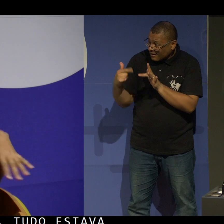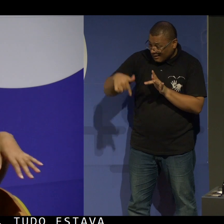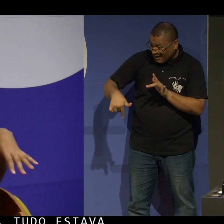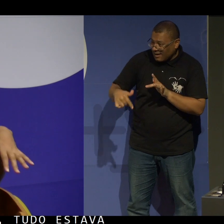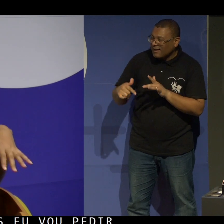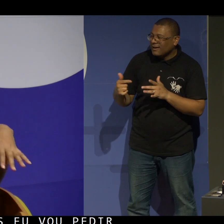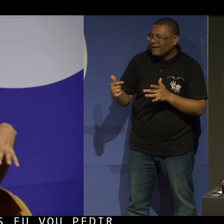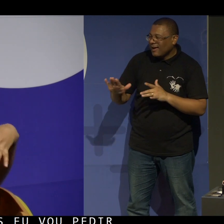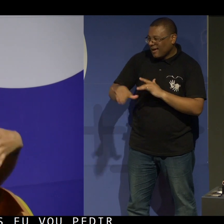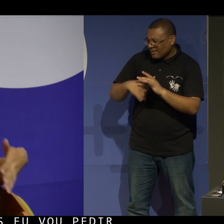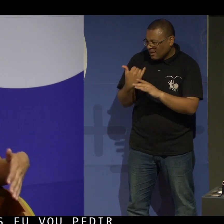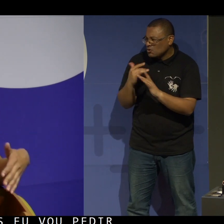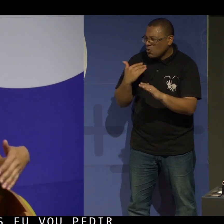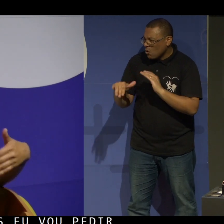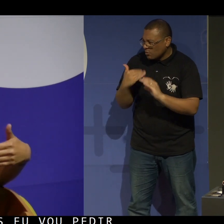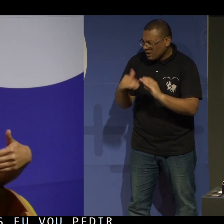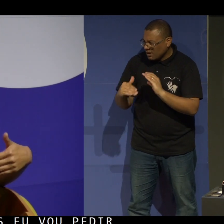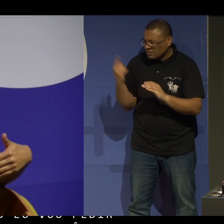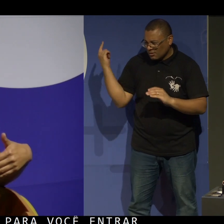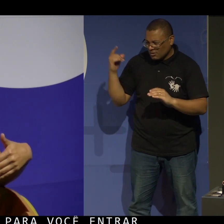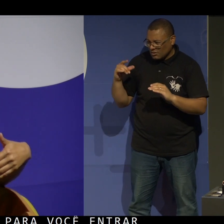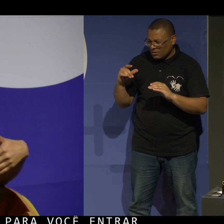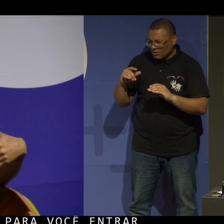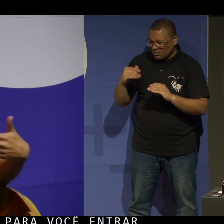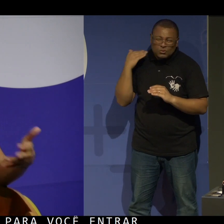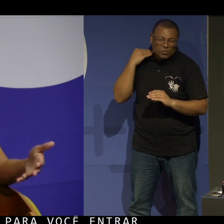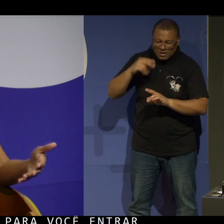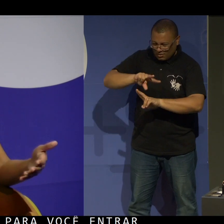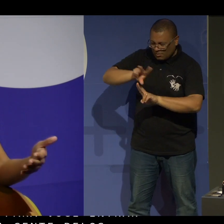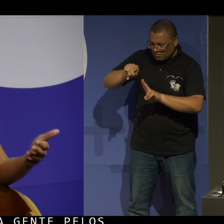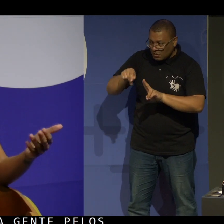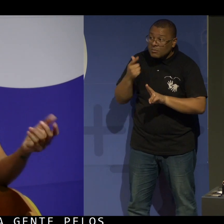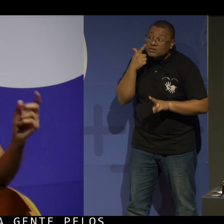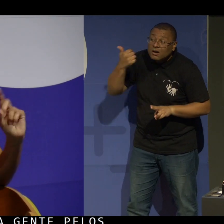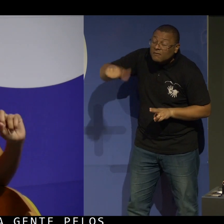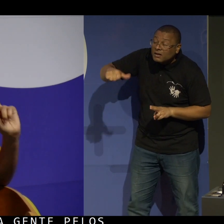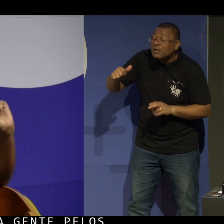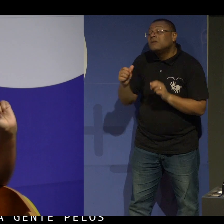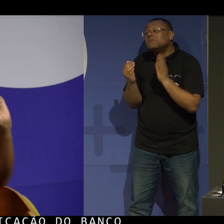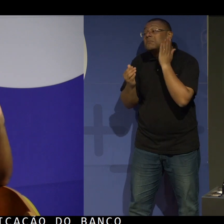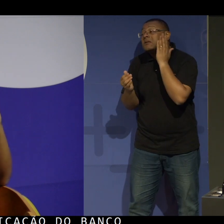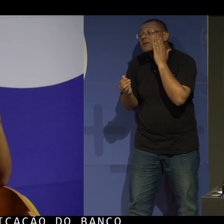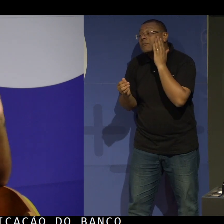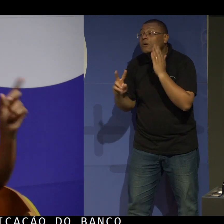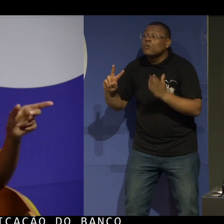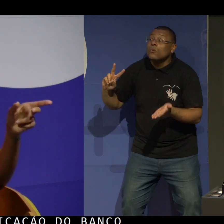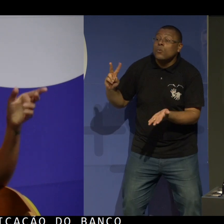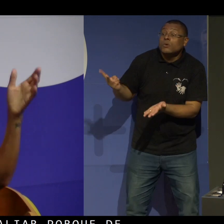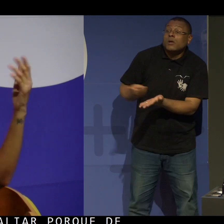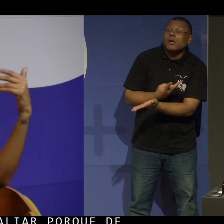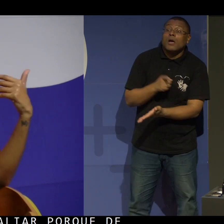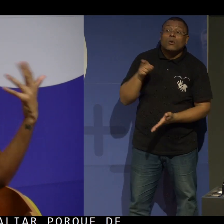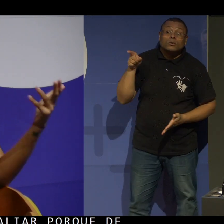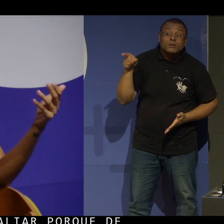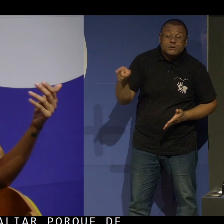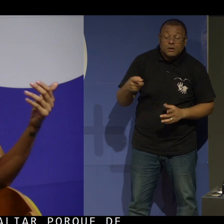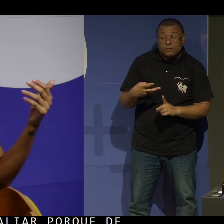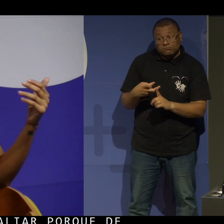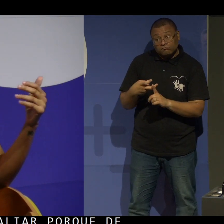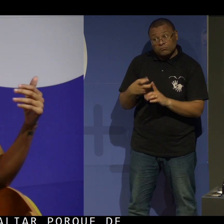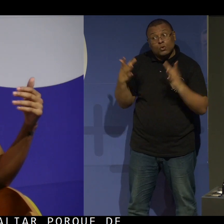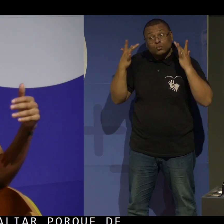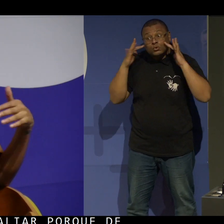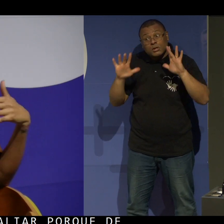canais de comunicação do banco, para a gente avaliar porque, de fato, o que pode estar acontecendo, assim, julgo,